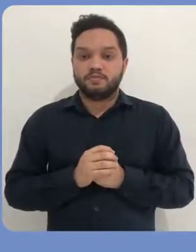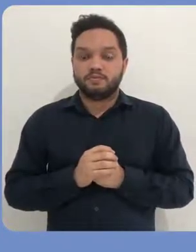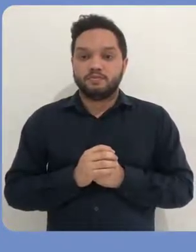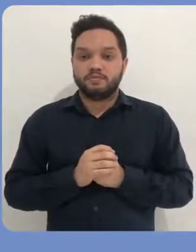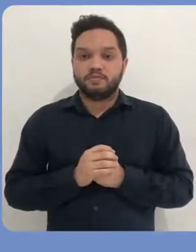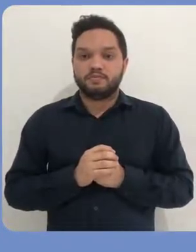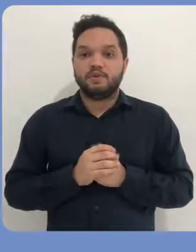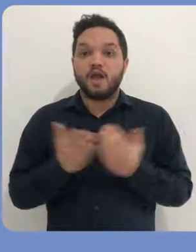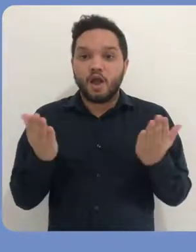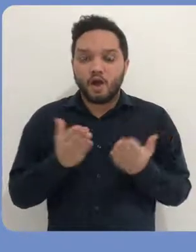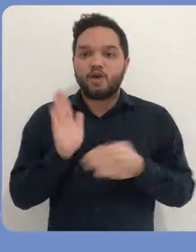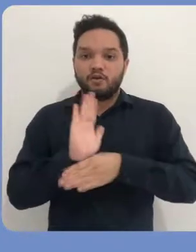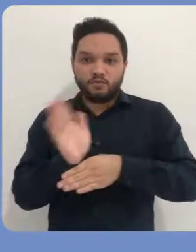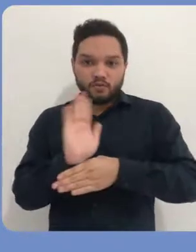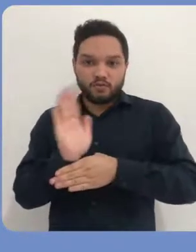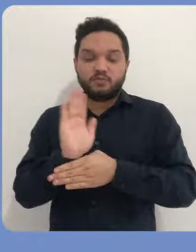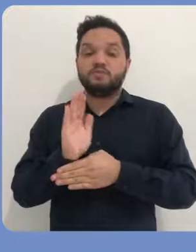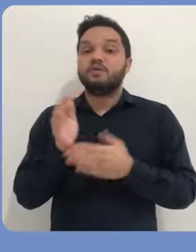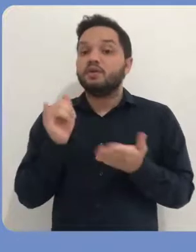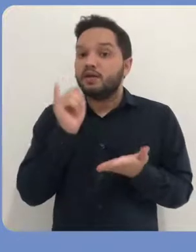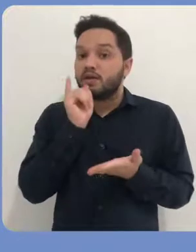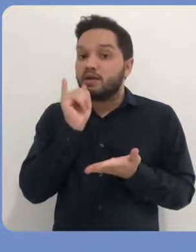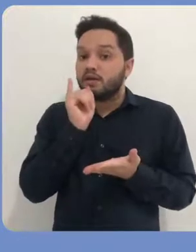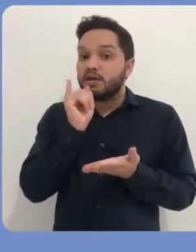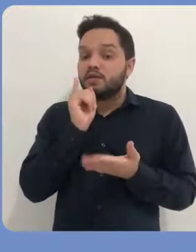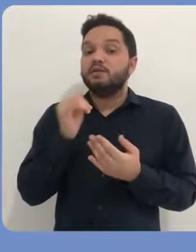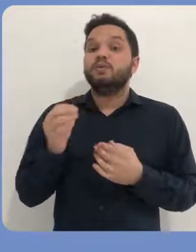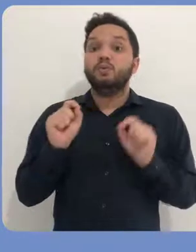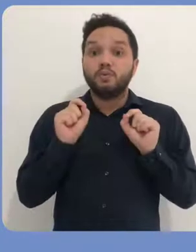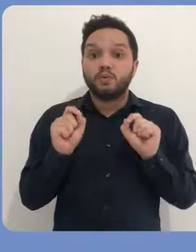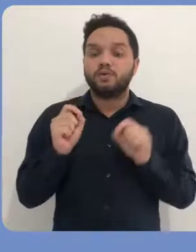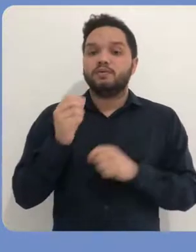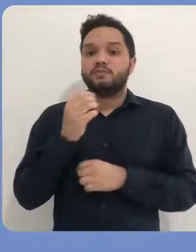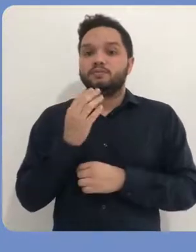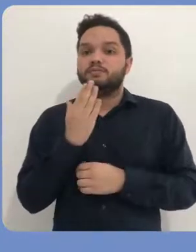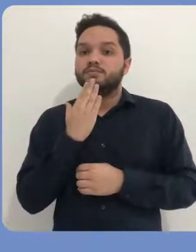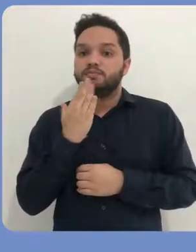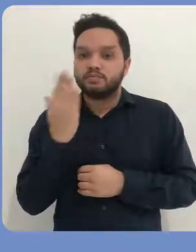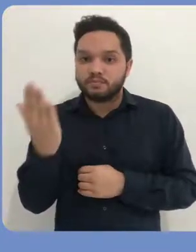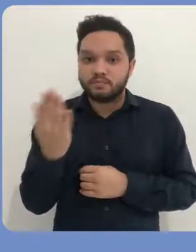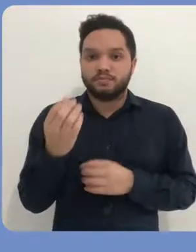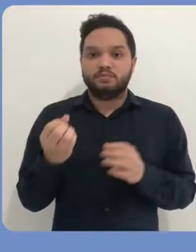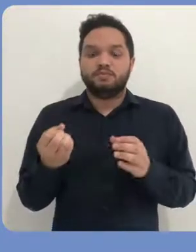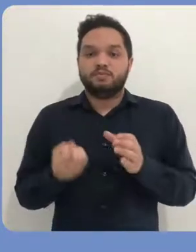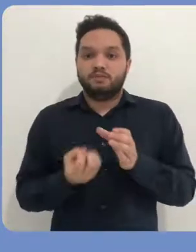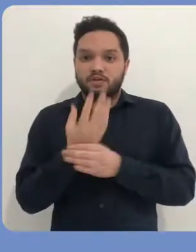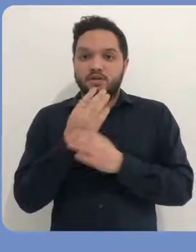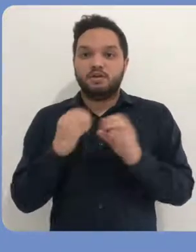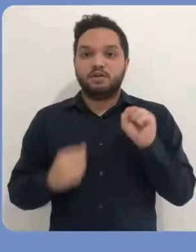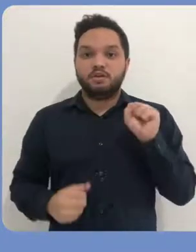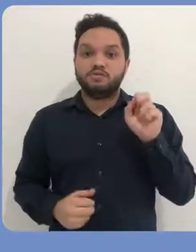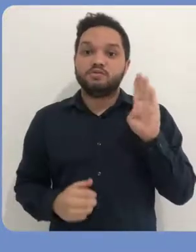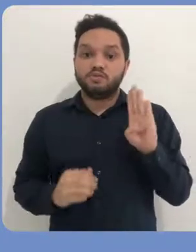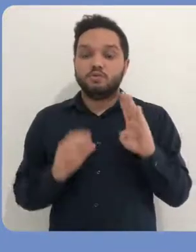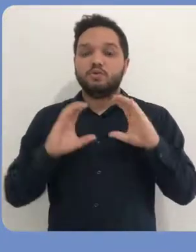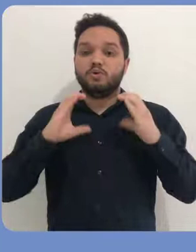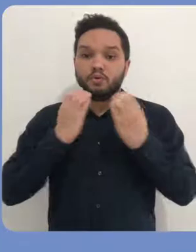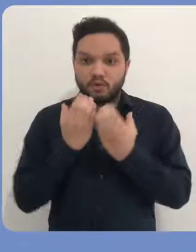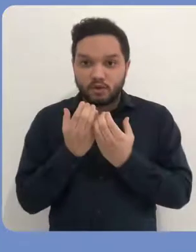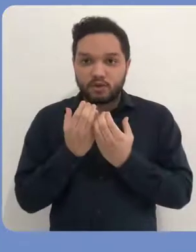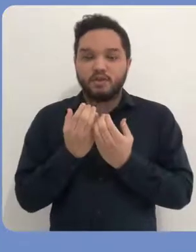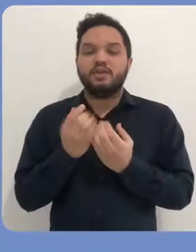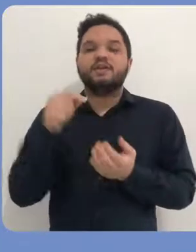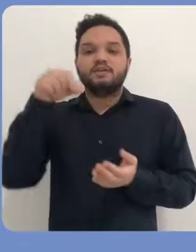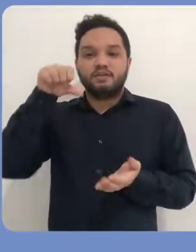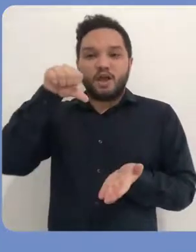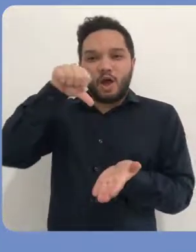Aqui neste tutorial, a gente vai utilizar como exemplo a solicitação de criação de uma subcomunidade do nosso núcleo de